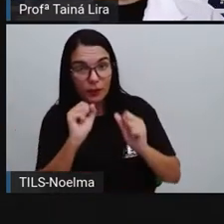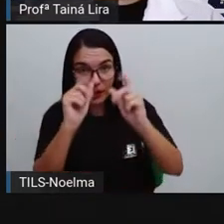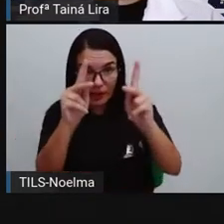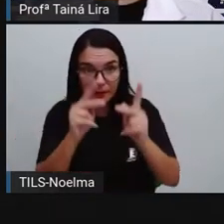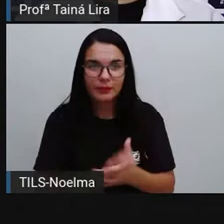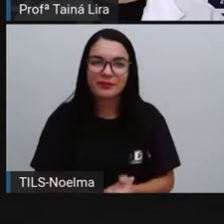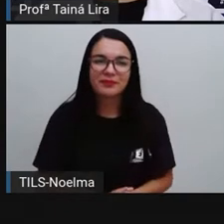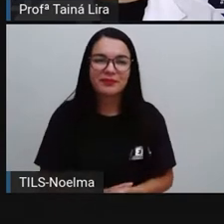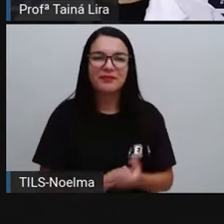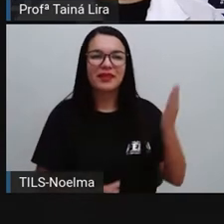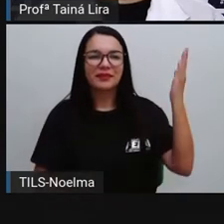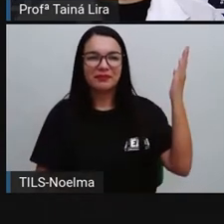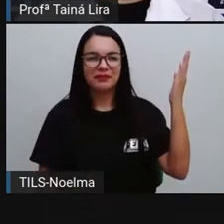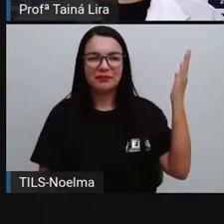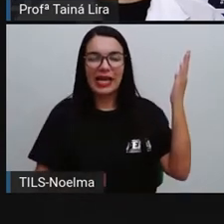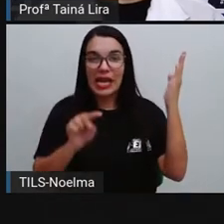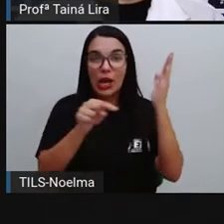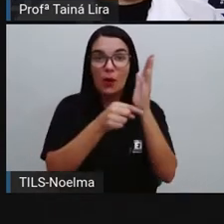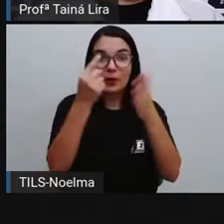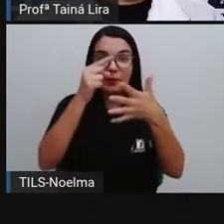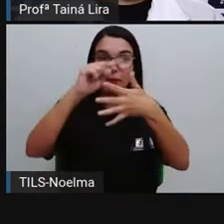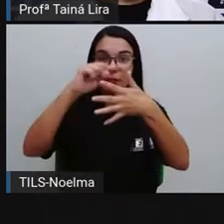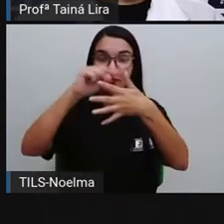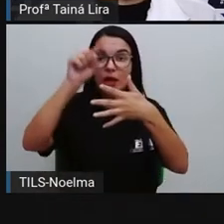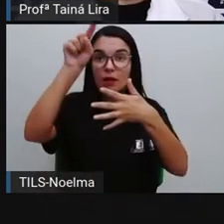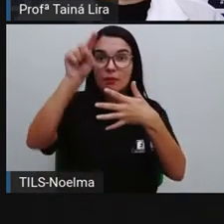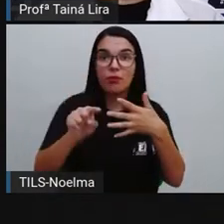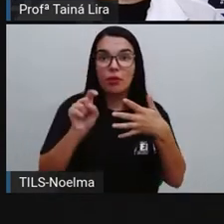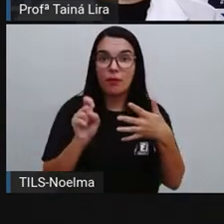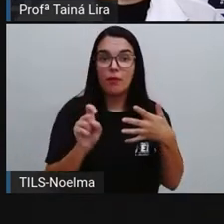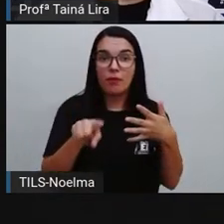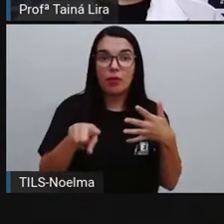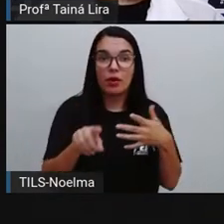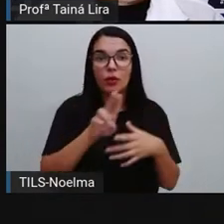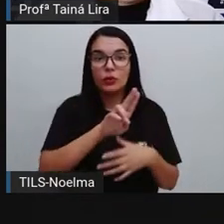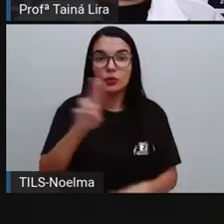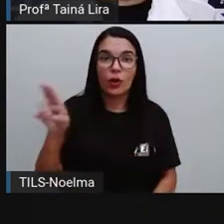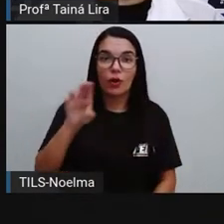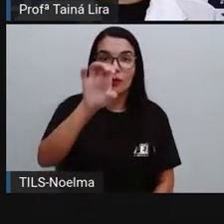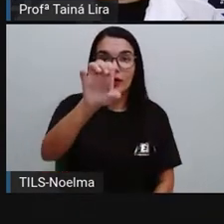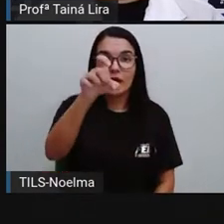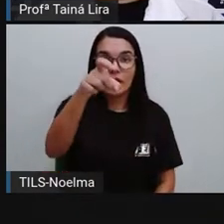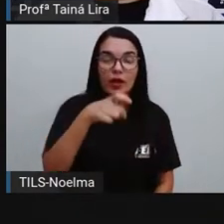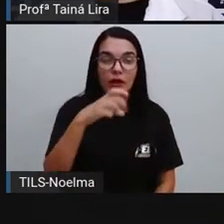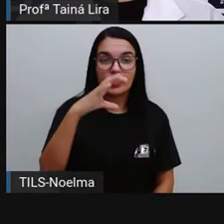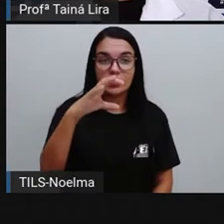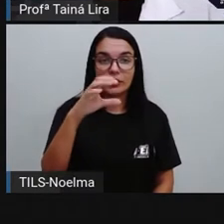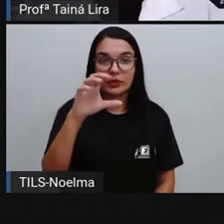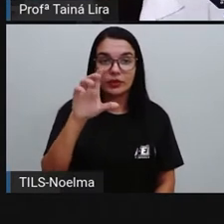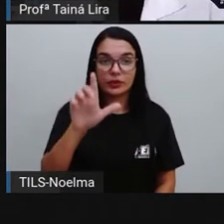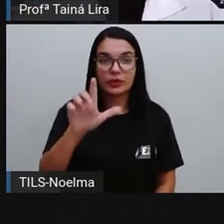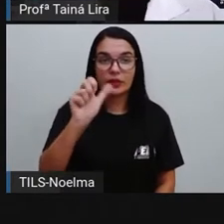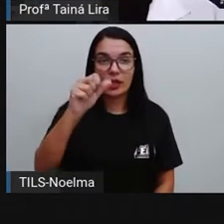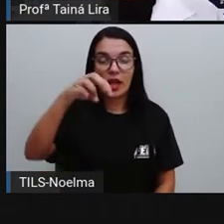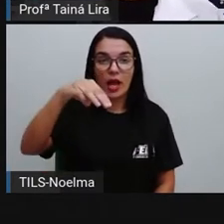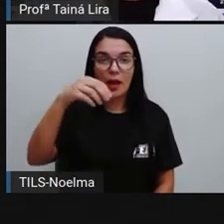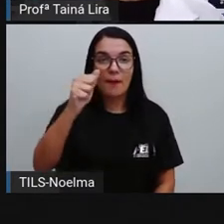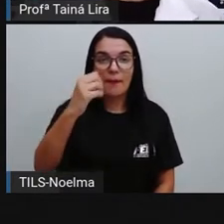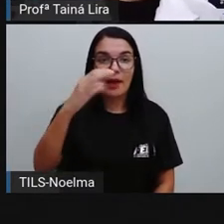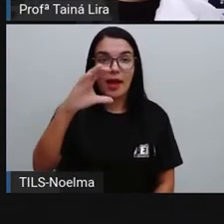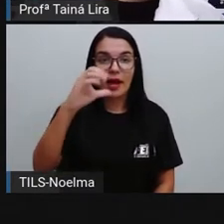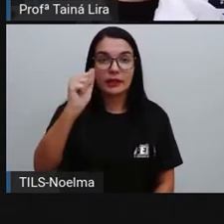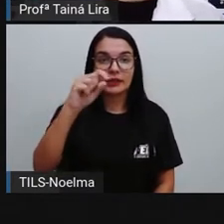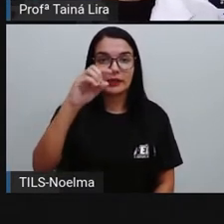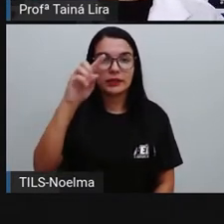Então, ó, a gente tem aqui a exclamação, então a gente tem aqui o sinal, o nome. Qual é a função da